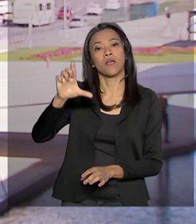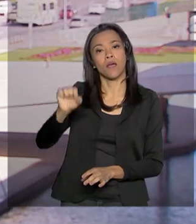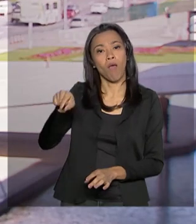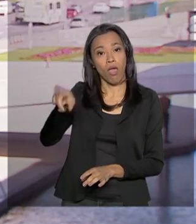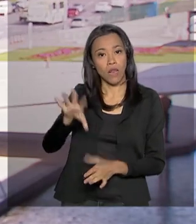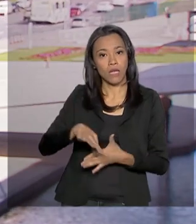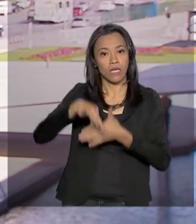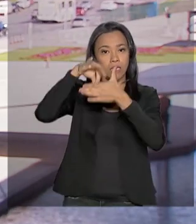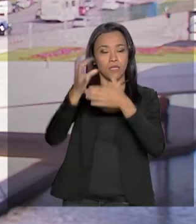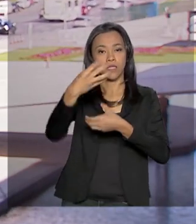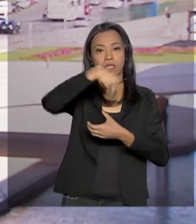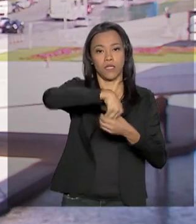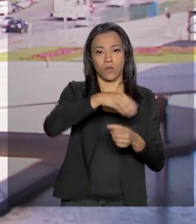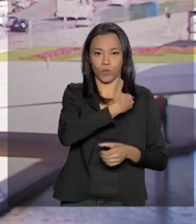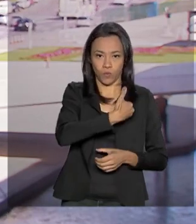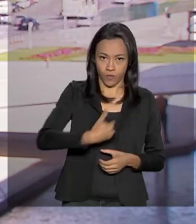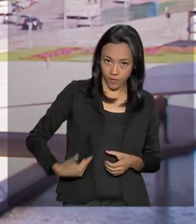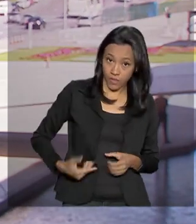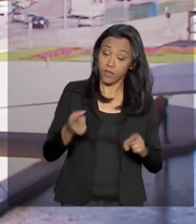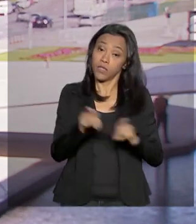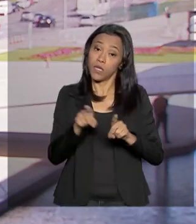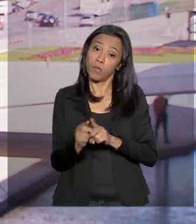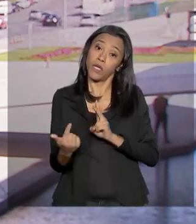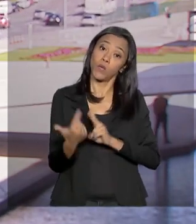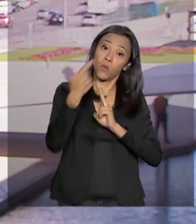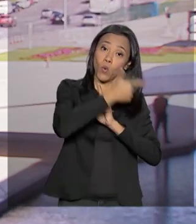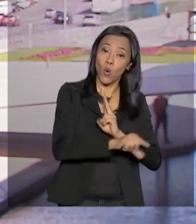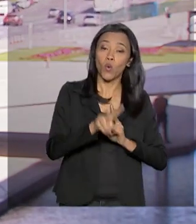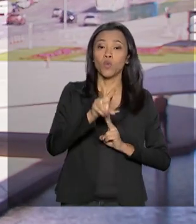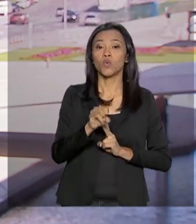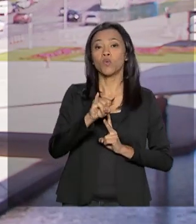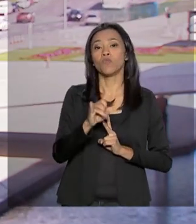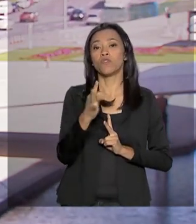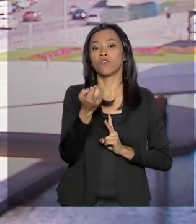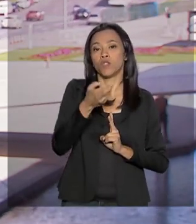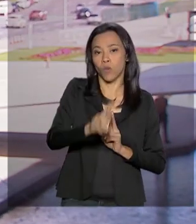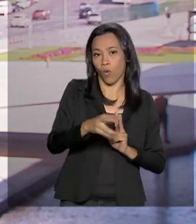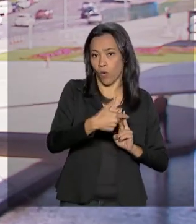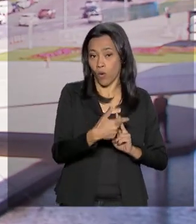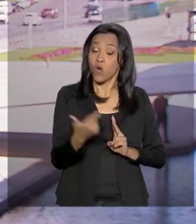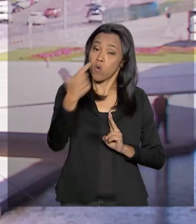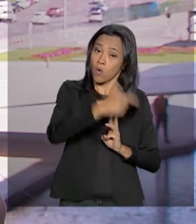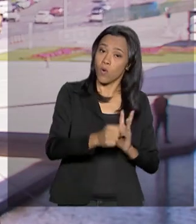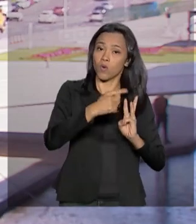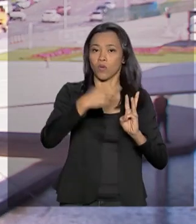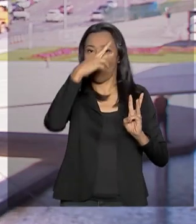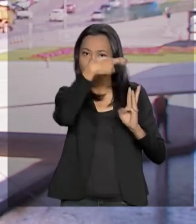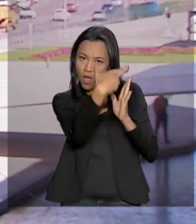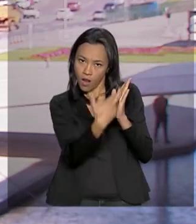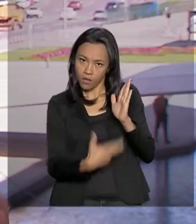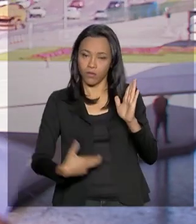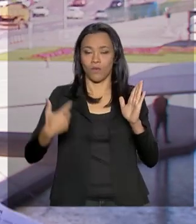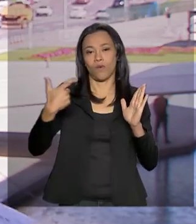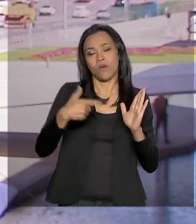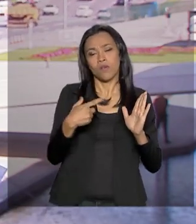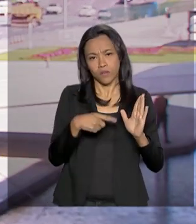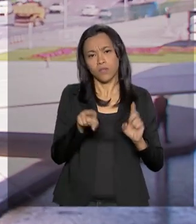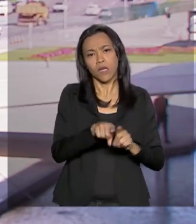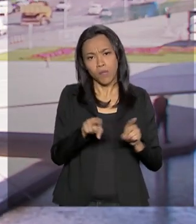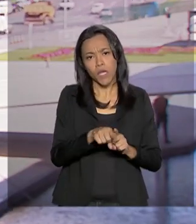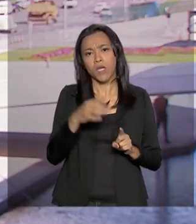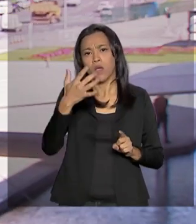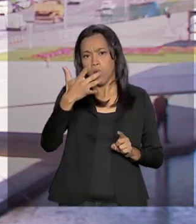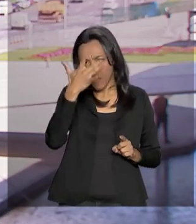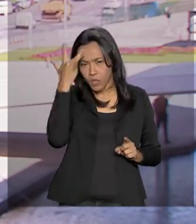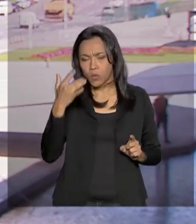no Congresso, o deputado major Vitor Hugo. O relator da proposta, o deputado Samuel Moreira, confirmou a ida de alguém do governo